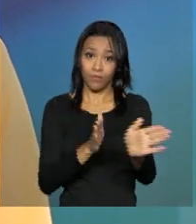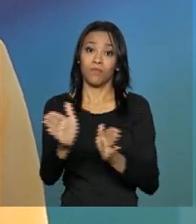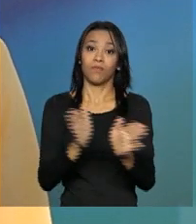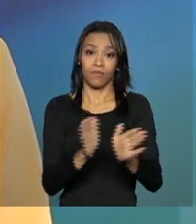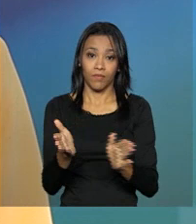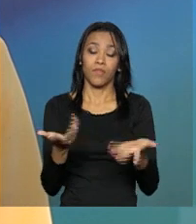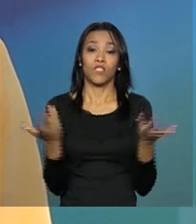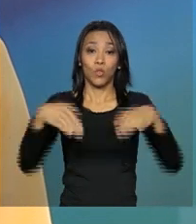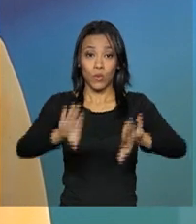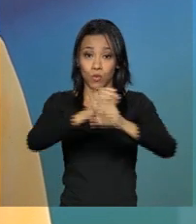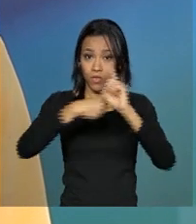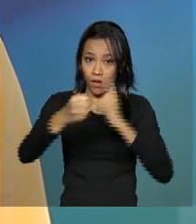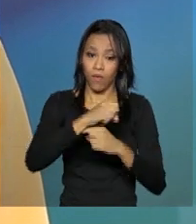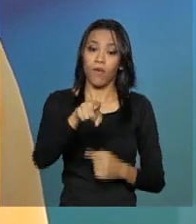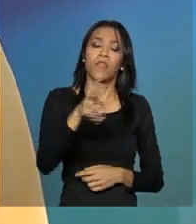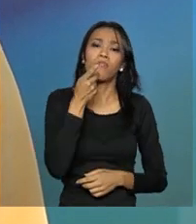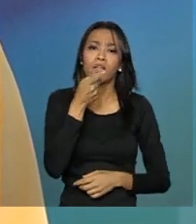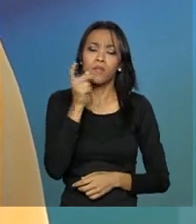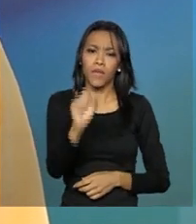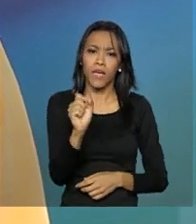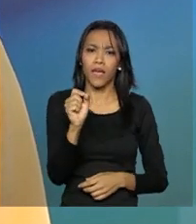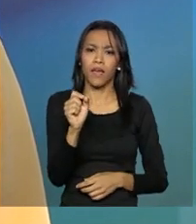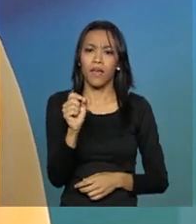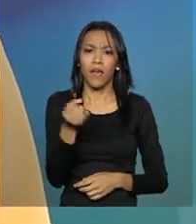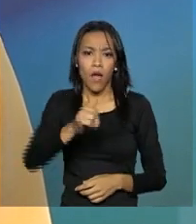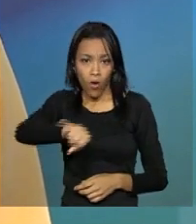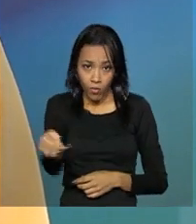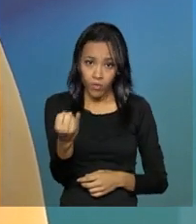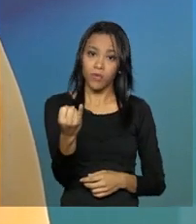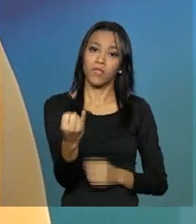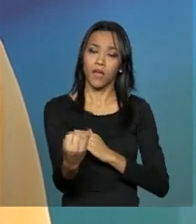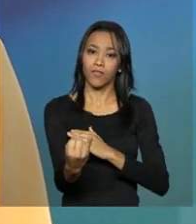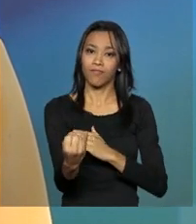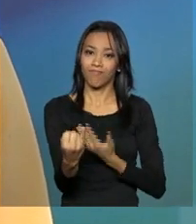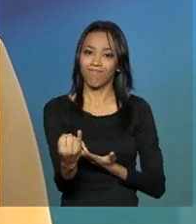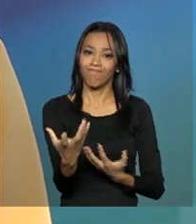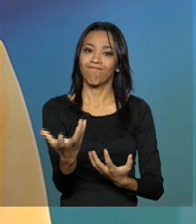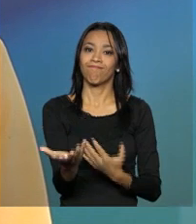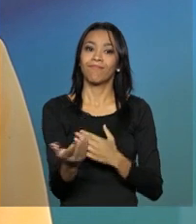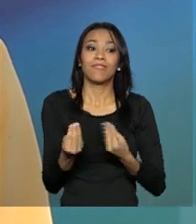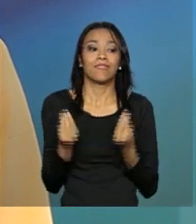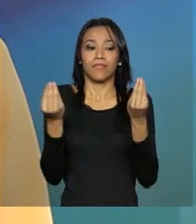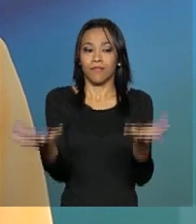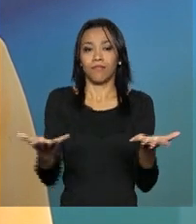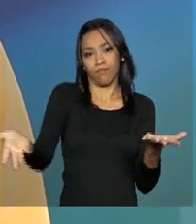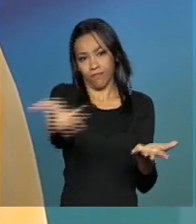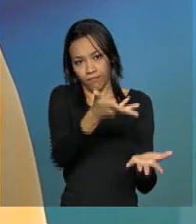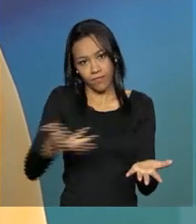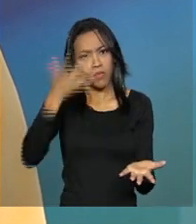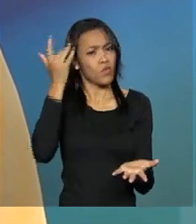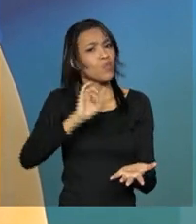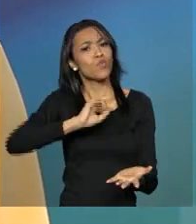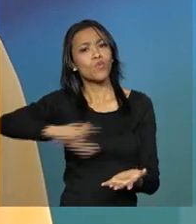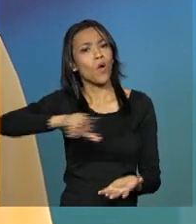oportunidade da mudança, que essa oportunidade produz nas pessoas, não só no acesso